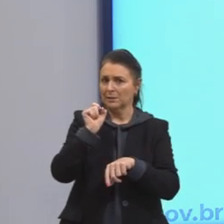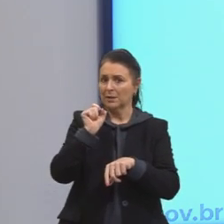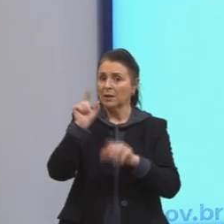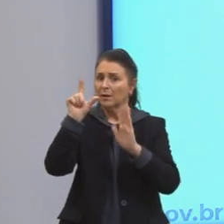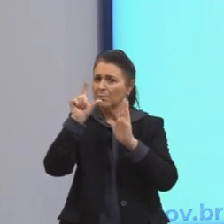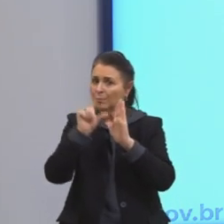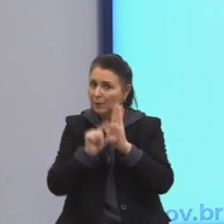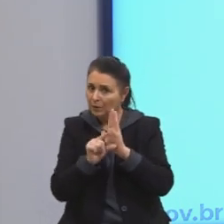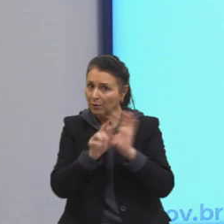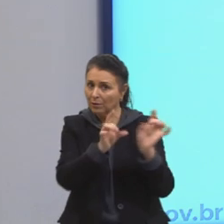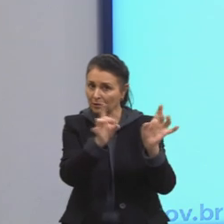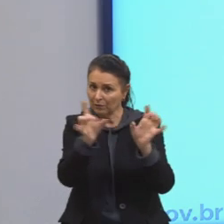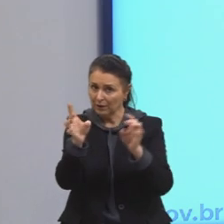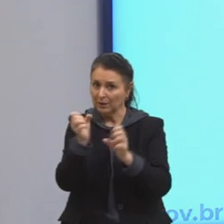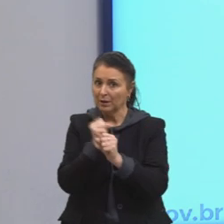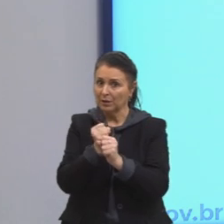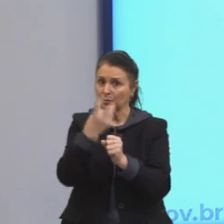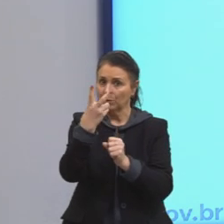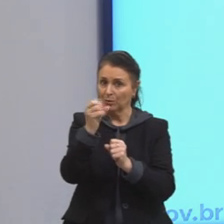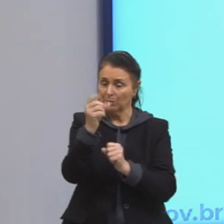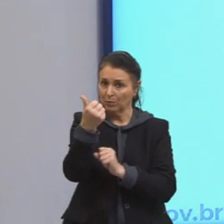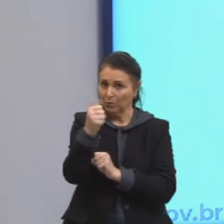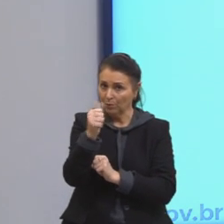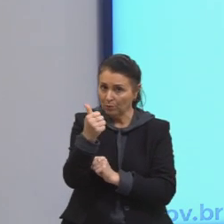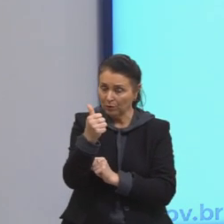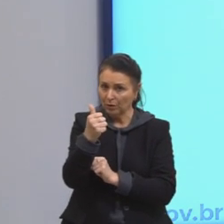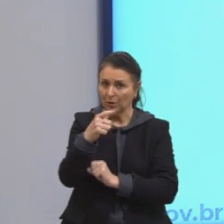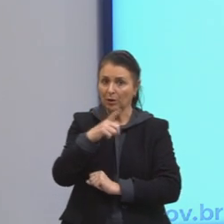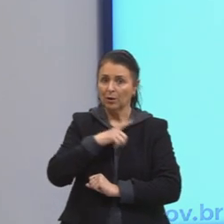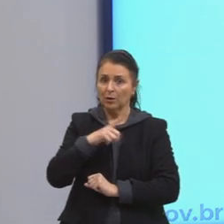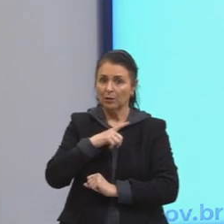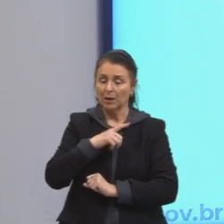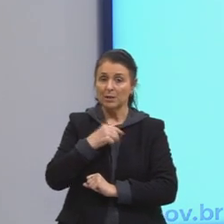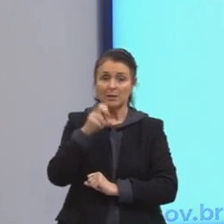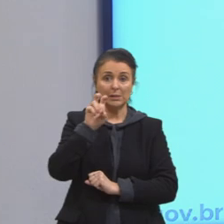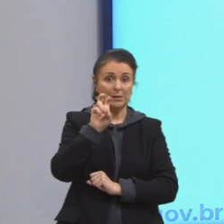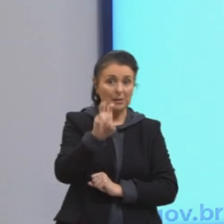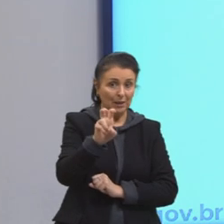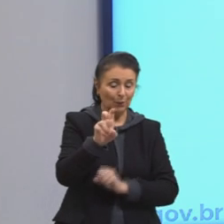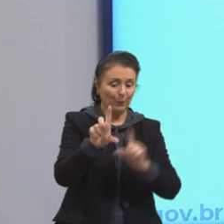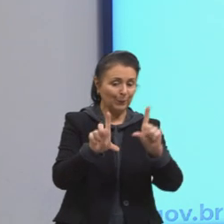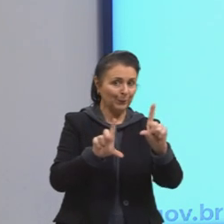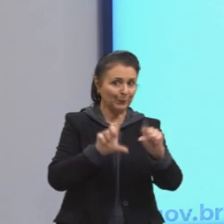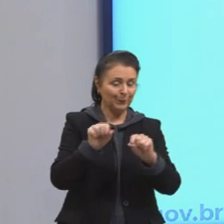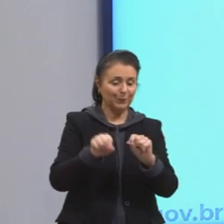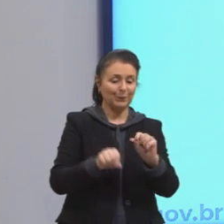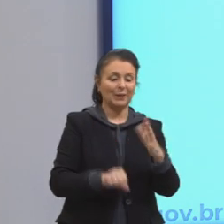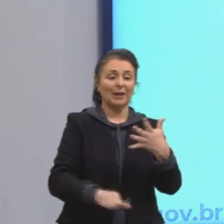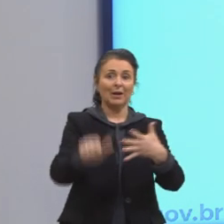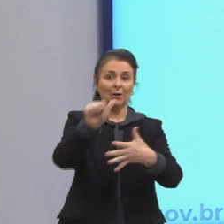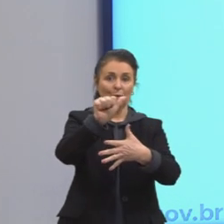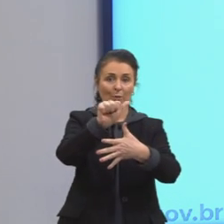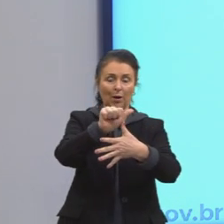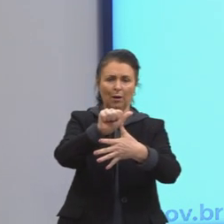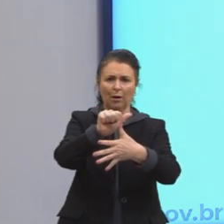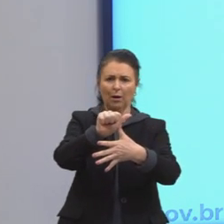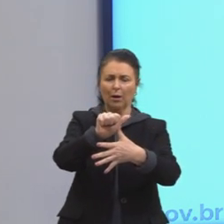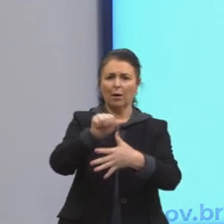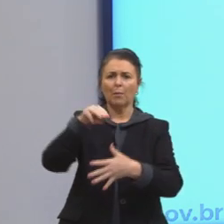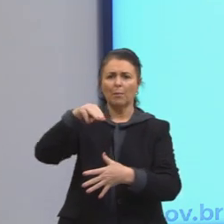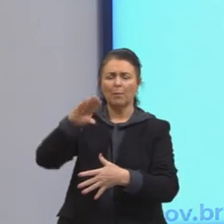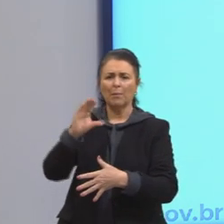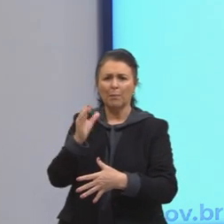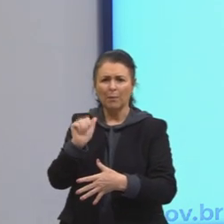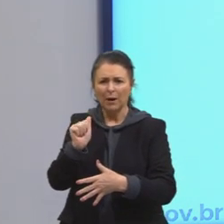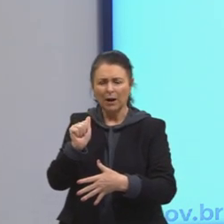absoluta em 2011 foram? Temos, então, cinco alternativas. Letra A, março e abril. Letra B,